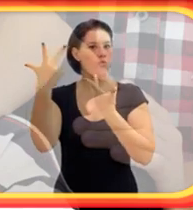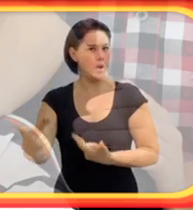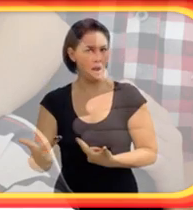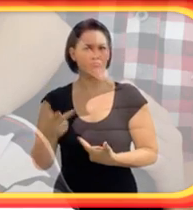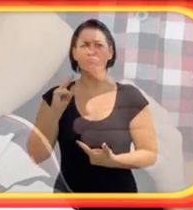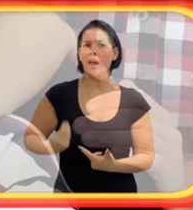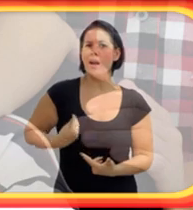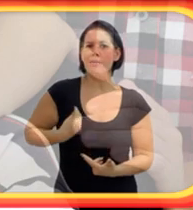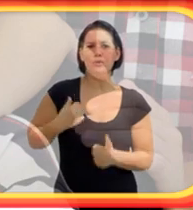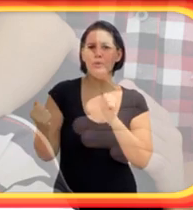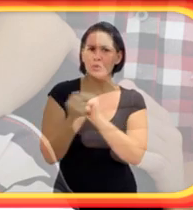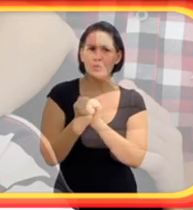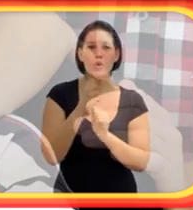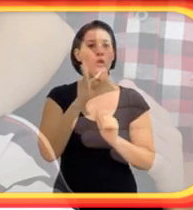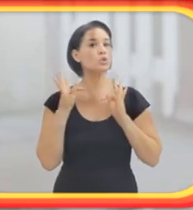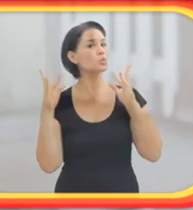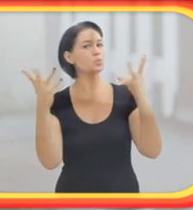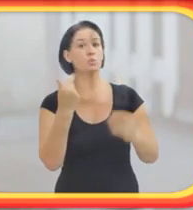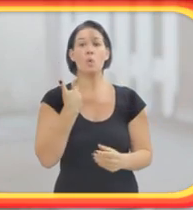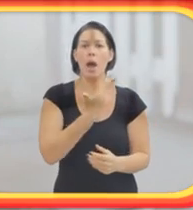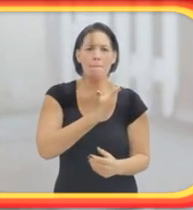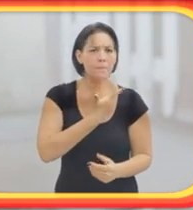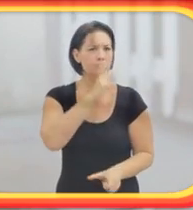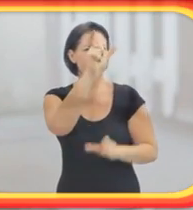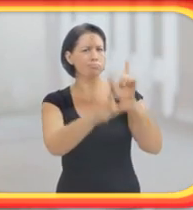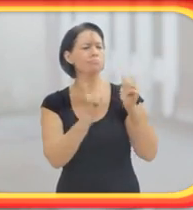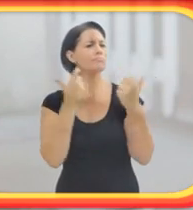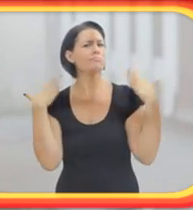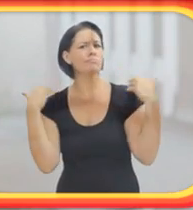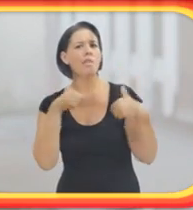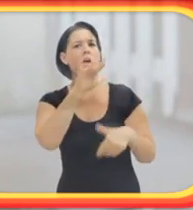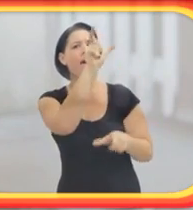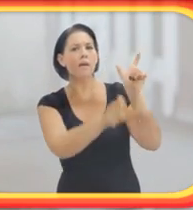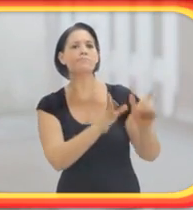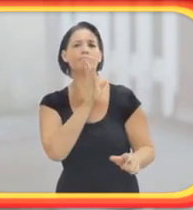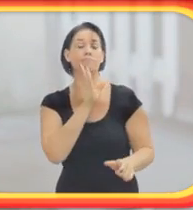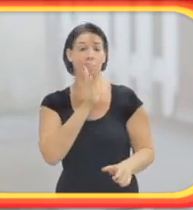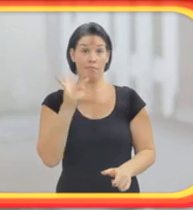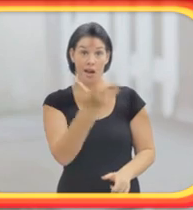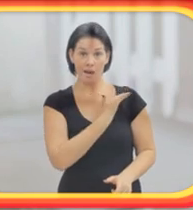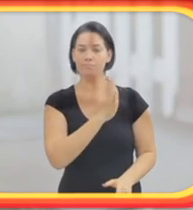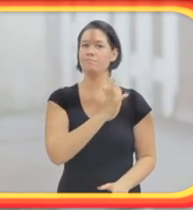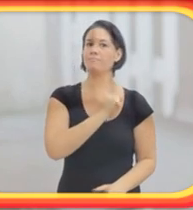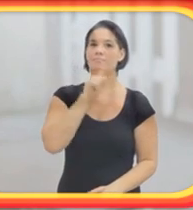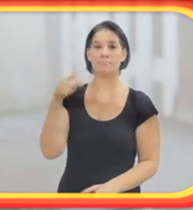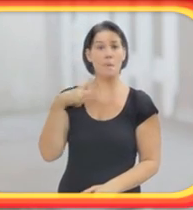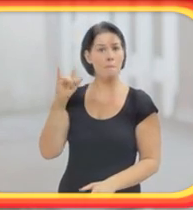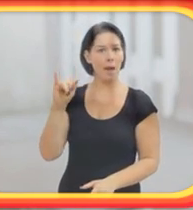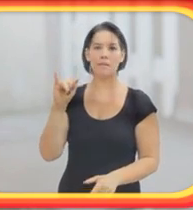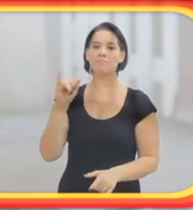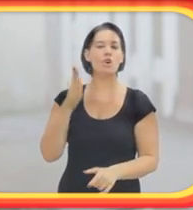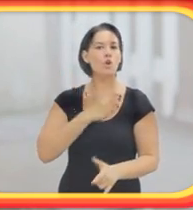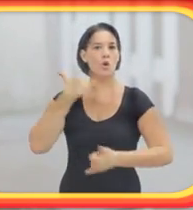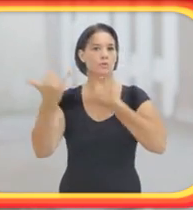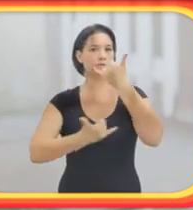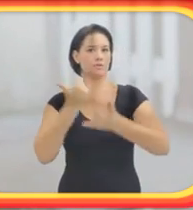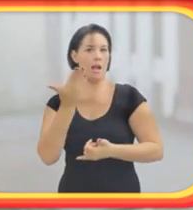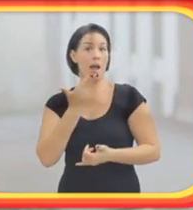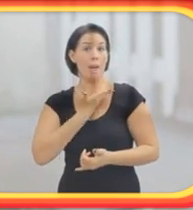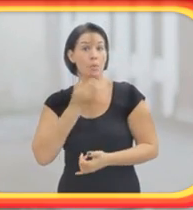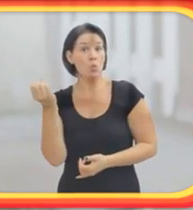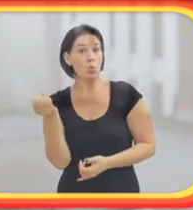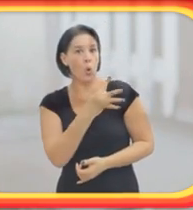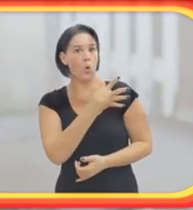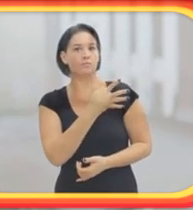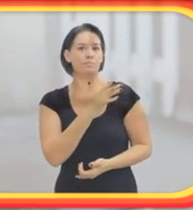ele quer conhecer todo mundo com quem eu ando, com quem eu saio. Tanto que meus amigos adoram ele. Meu pai sempre faz uma brincadeira com um amigo meu novo. Tipo,